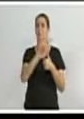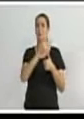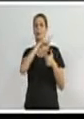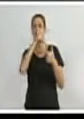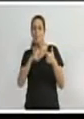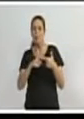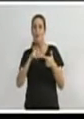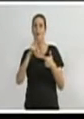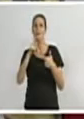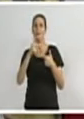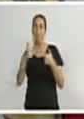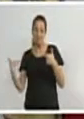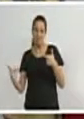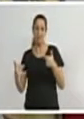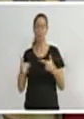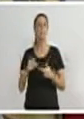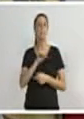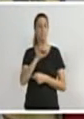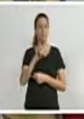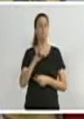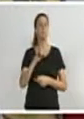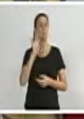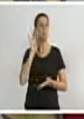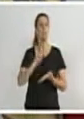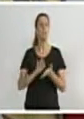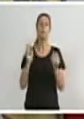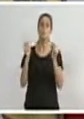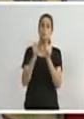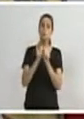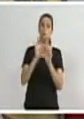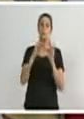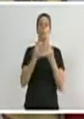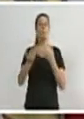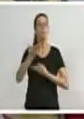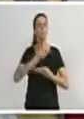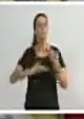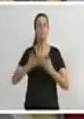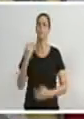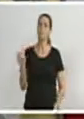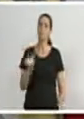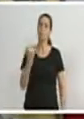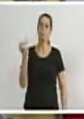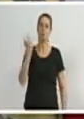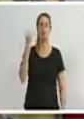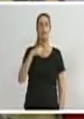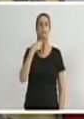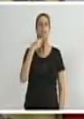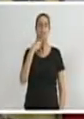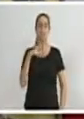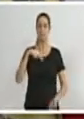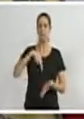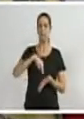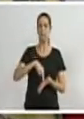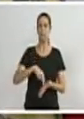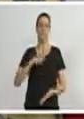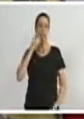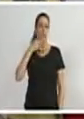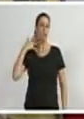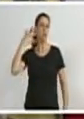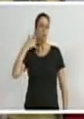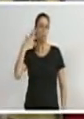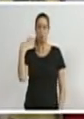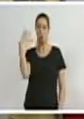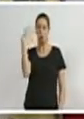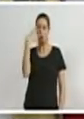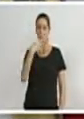Enquanto você não estiver com a sua família, se você não estiver com ela, você não tem mais ninguém. Não adianta dar discurso, falar bonito e abandonar a sua